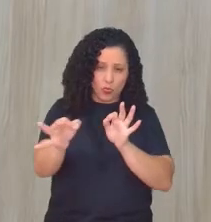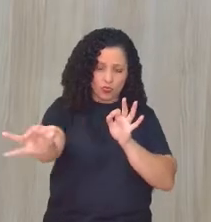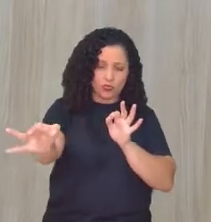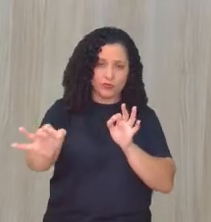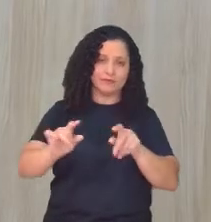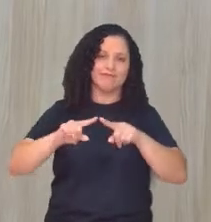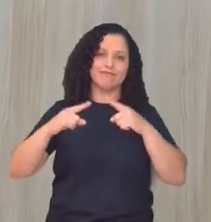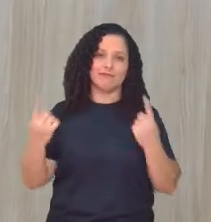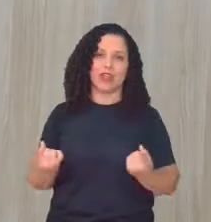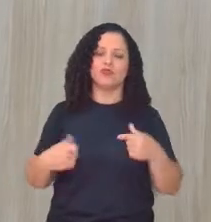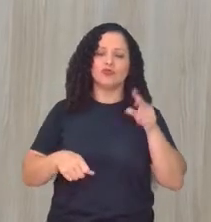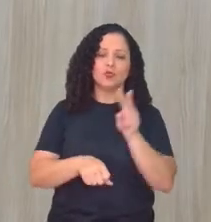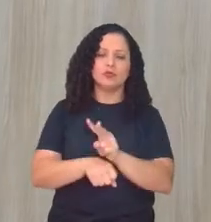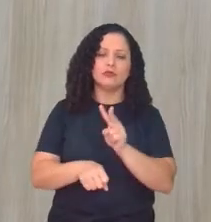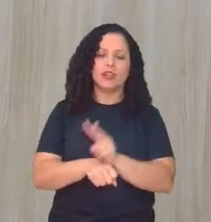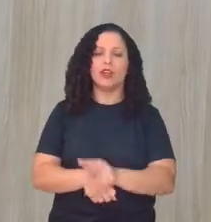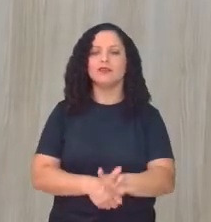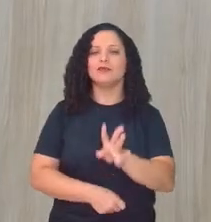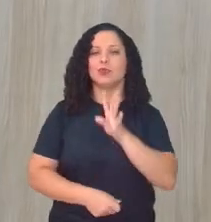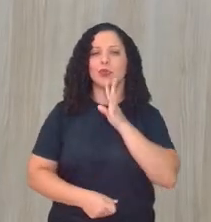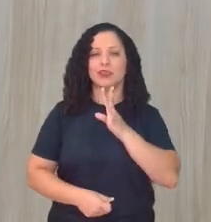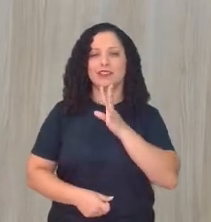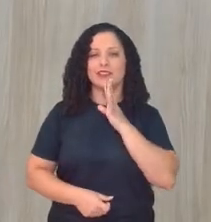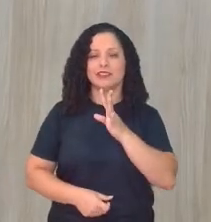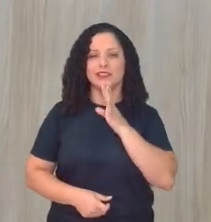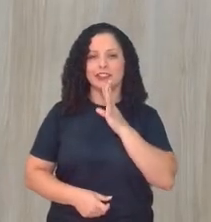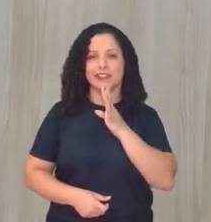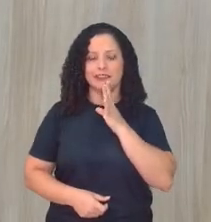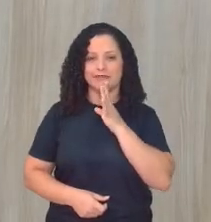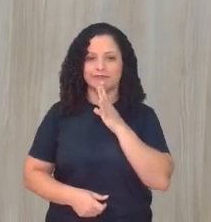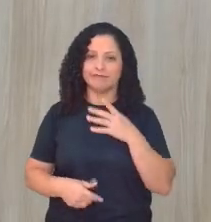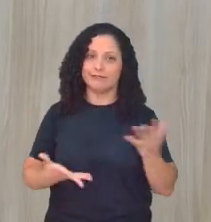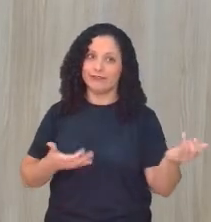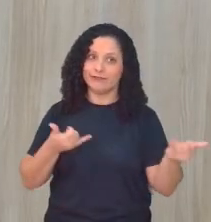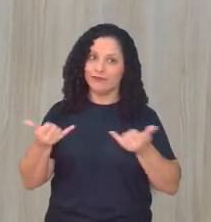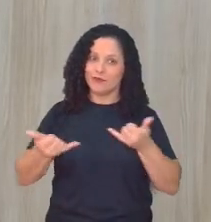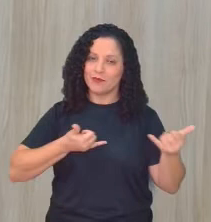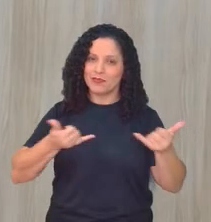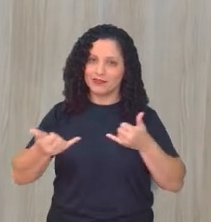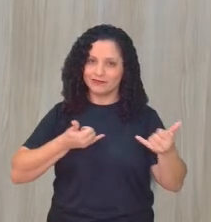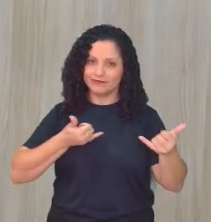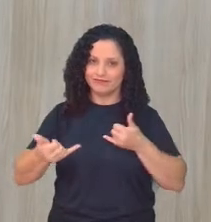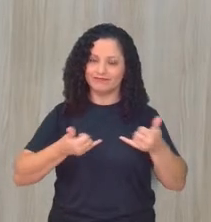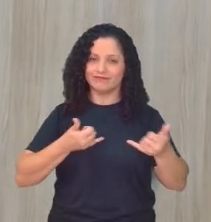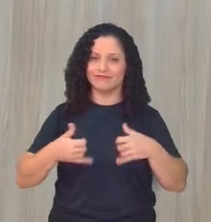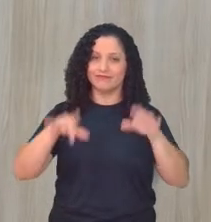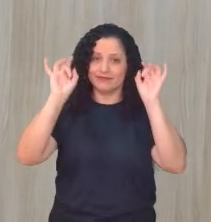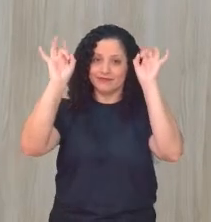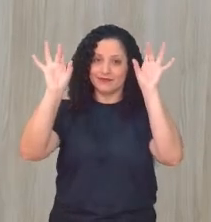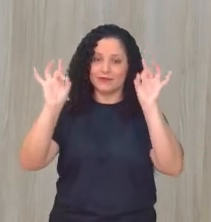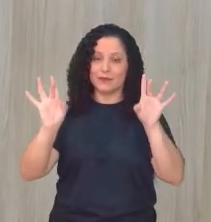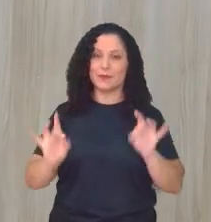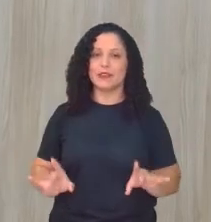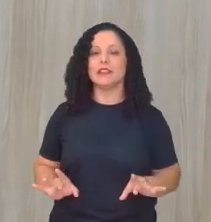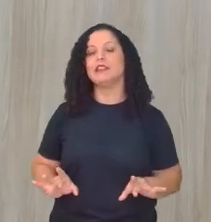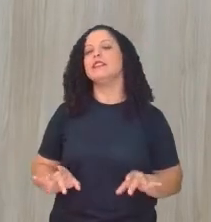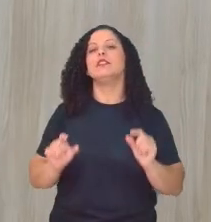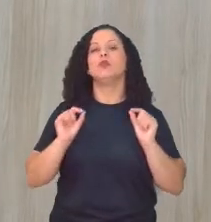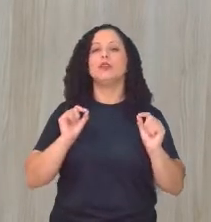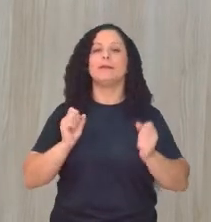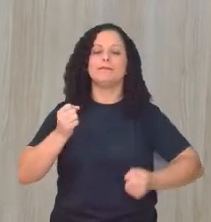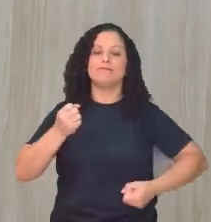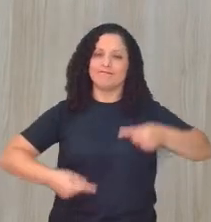se importar, a gente se informar, a gente passar informação. principalmente, através da atuação